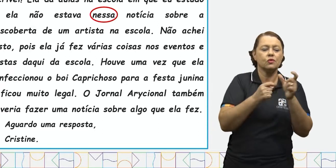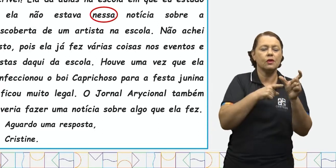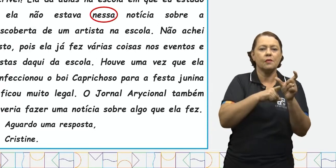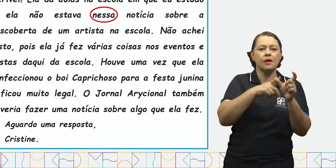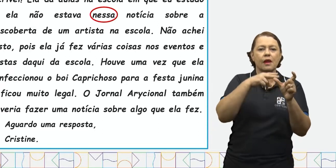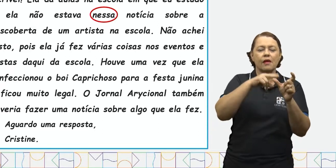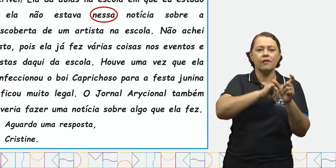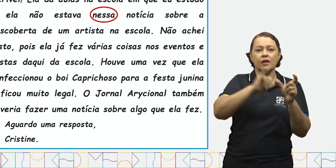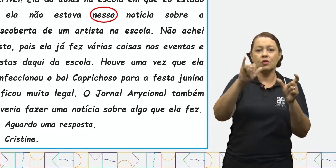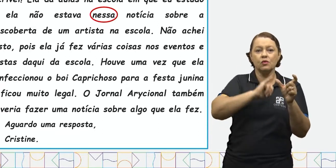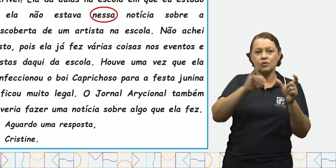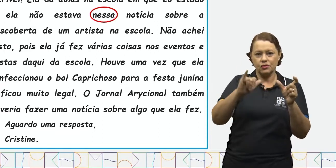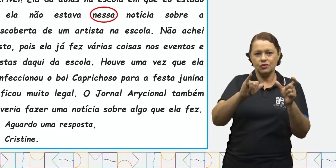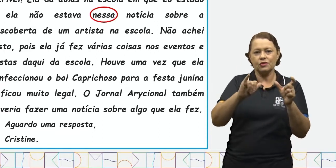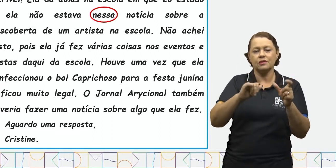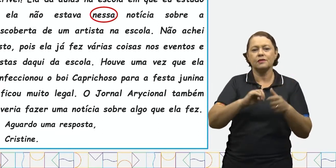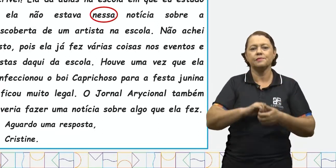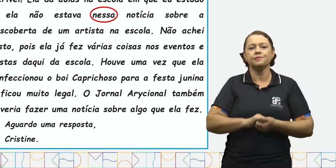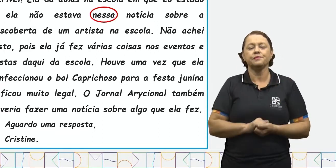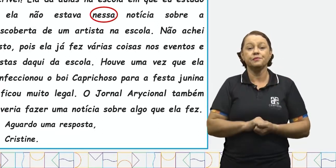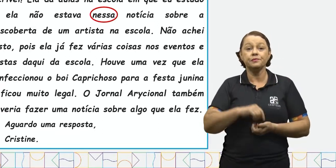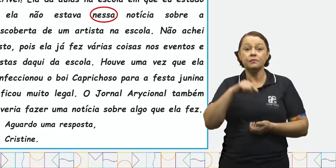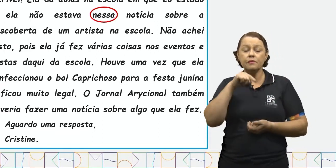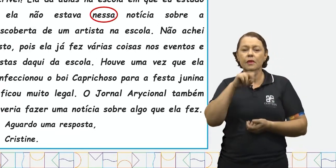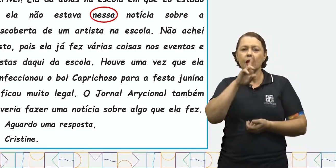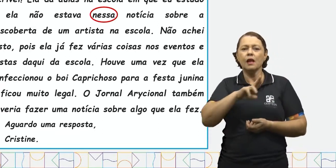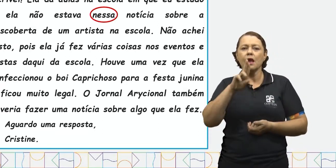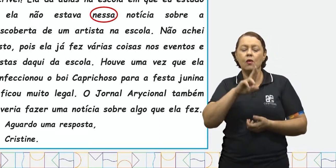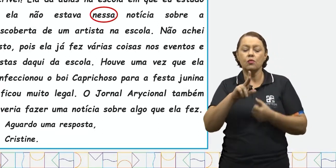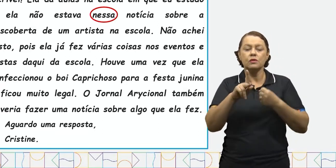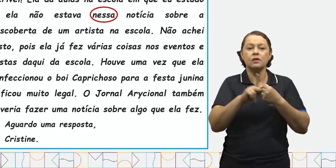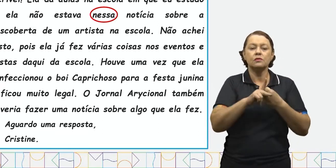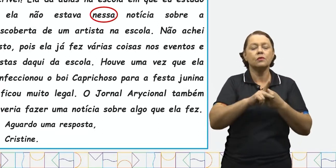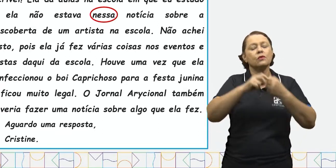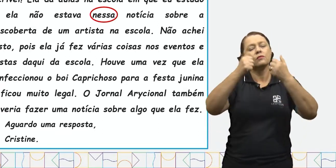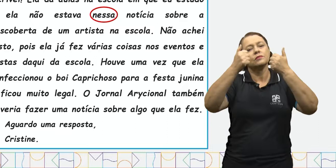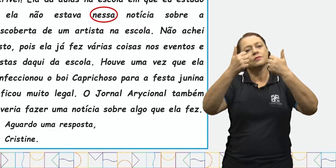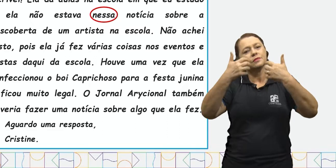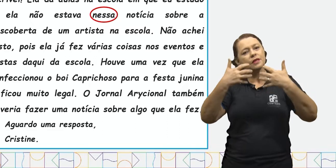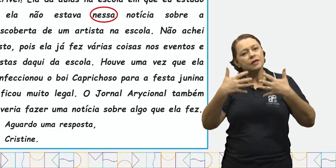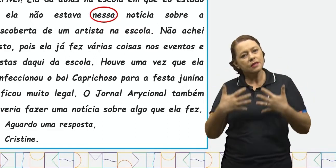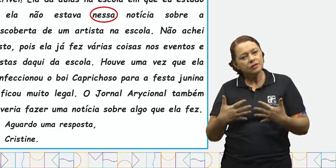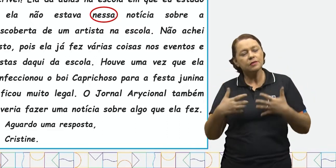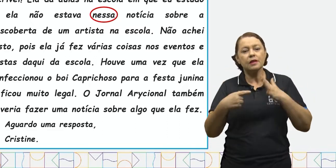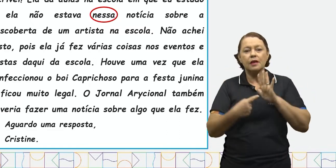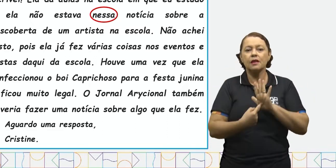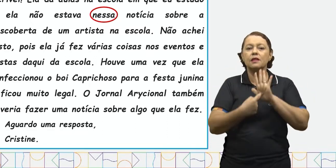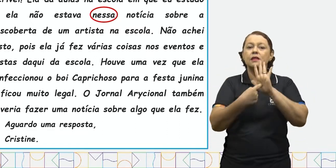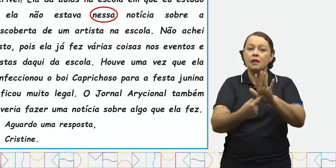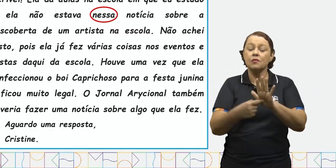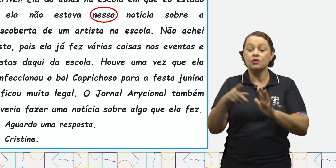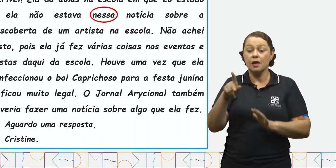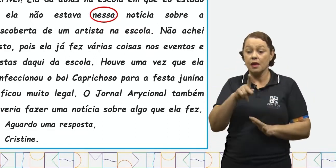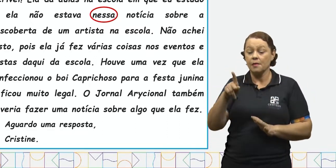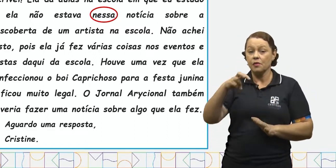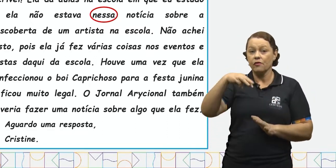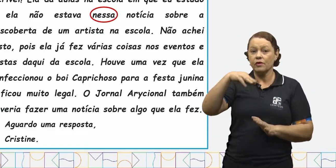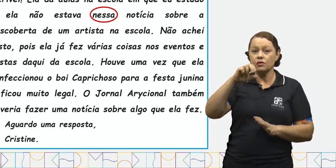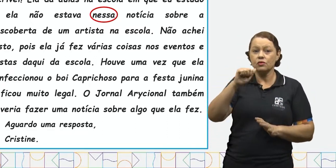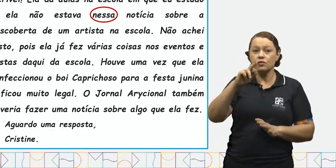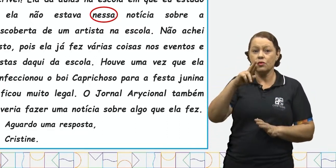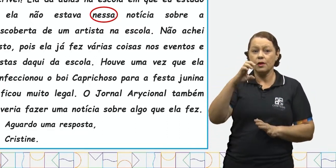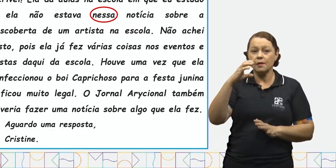notícia do Célio. Ela utiliza esse pronome para explicar, demonstrar que a professora Marcela